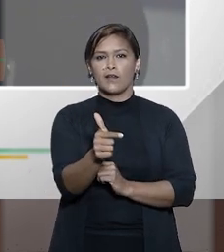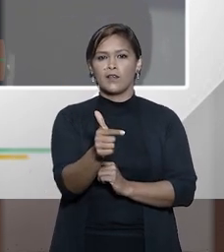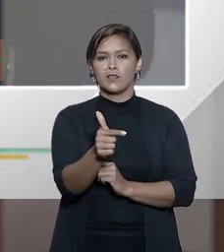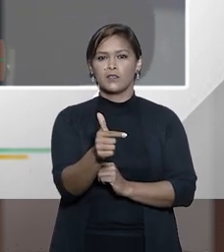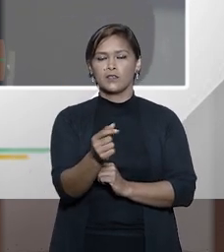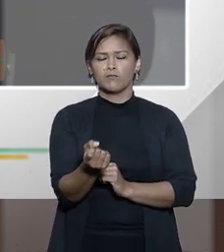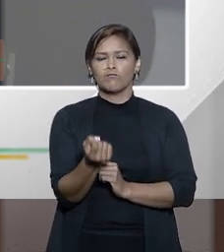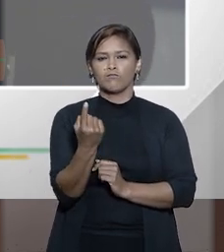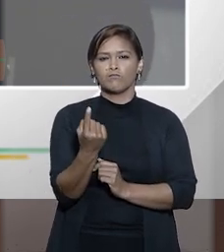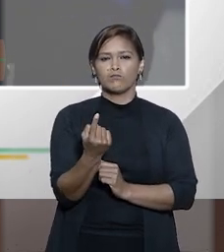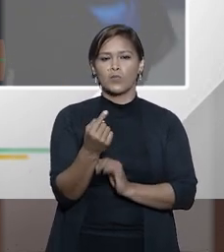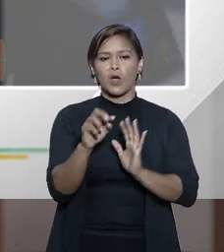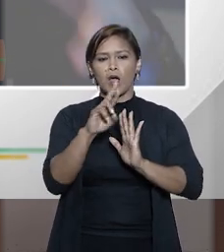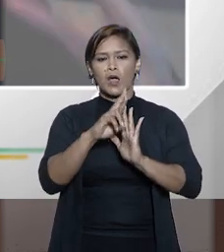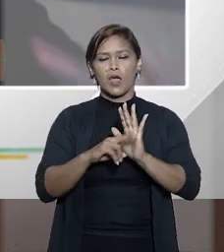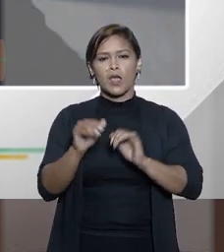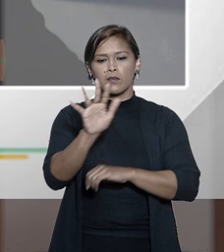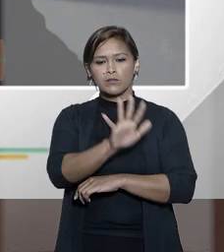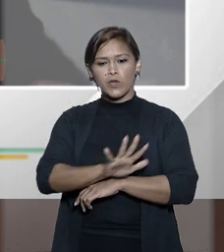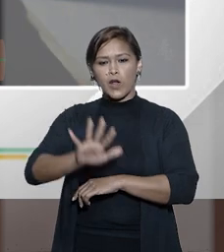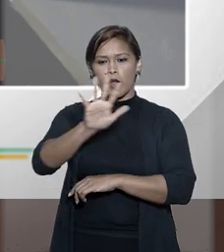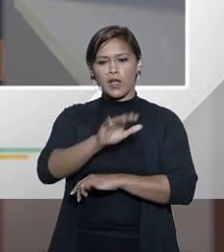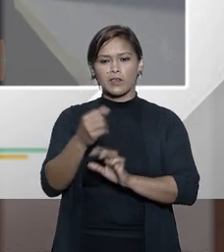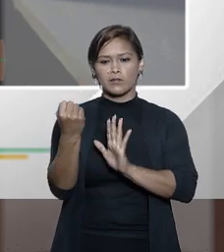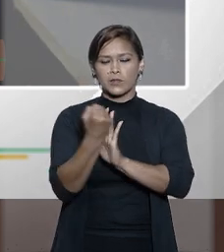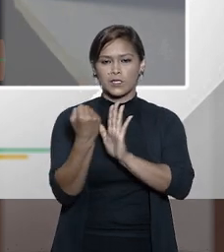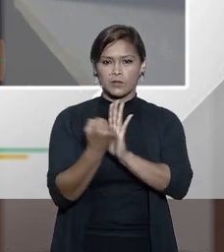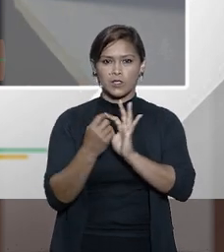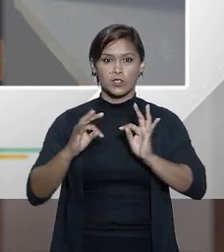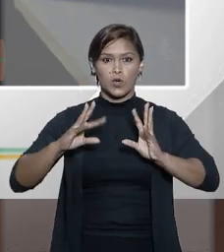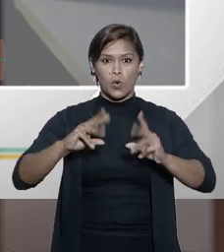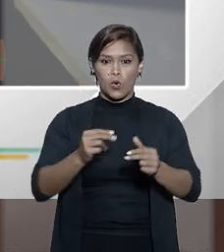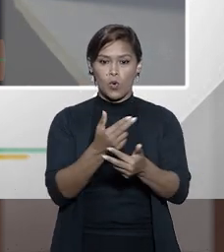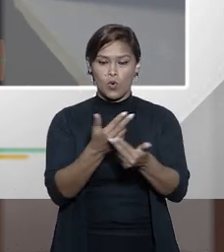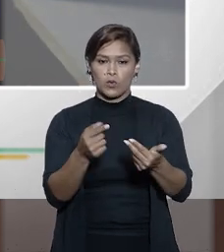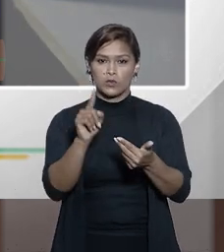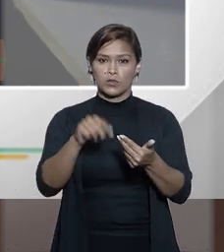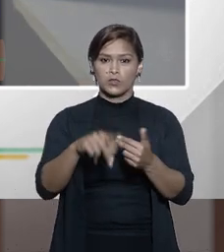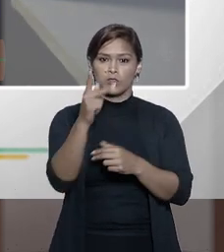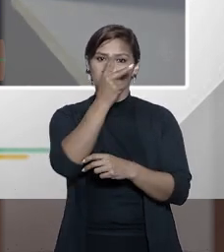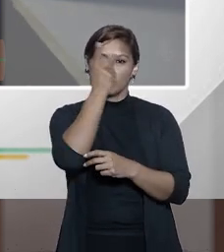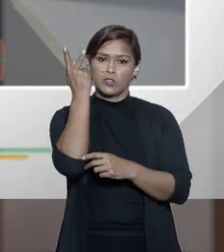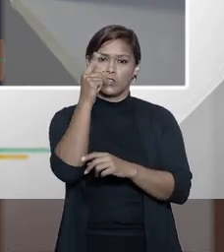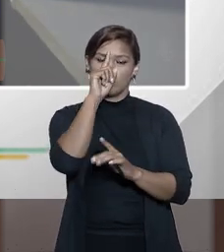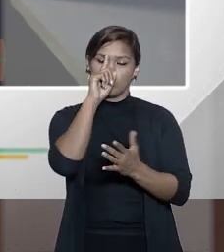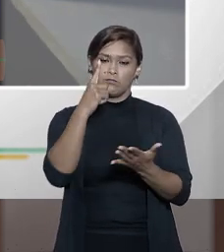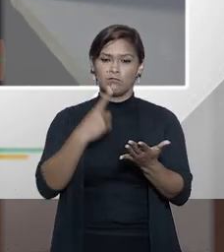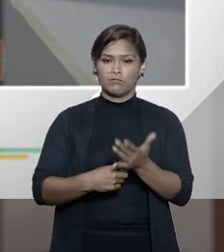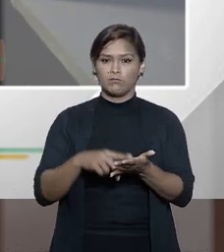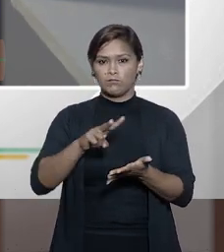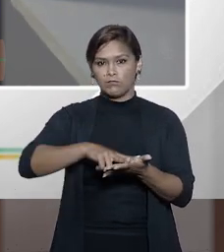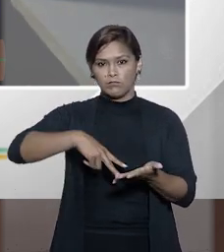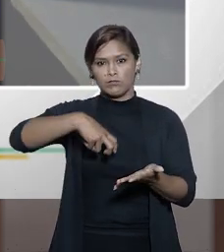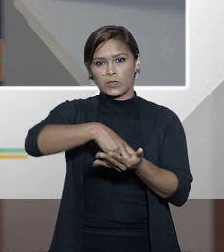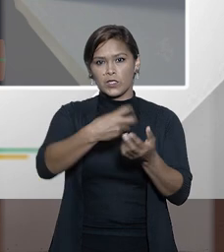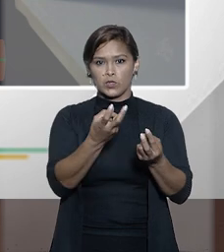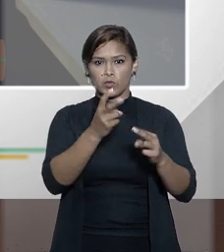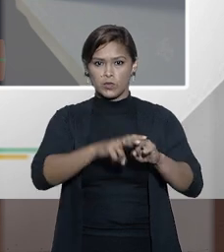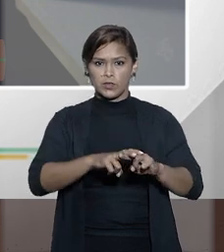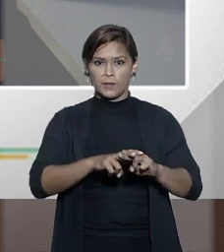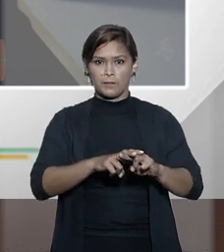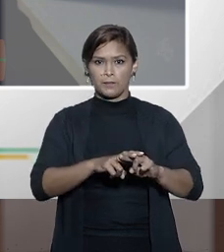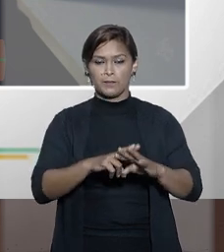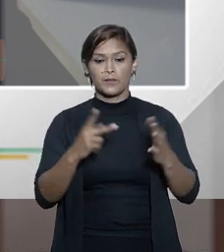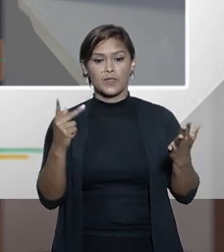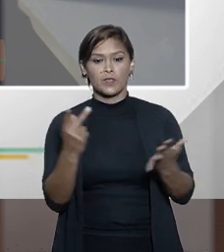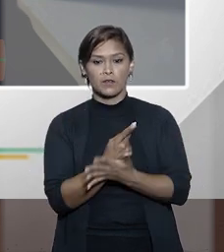uma regra nacional para as homologações de decisões de pessoas condenadas então